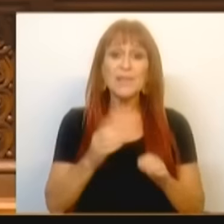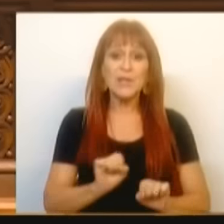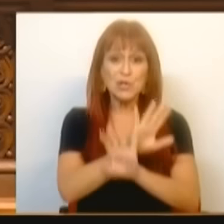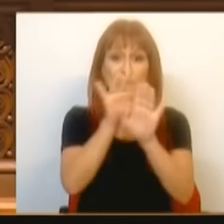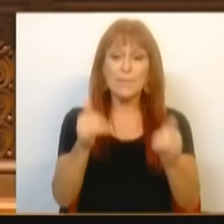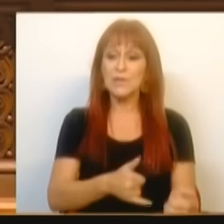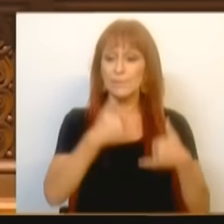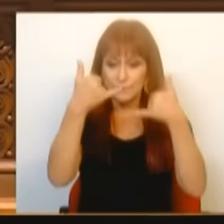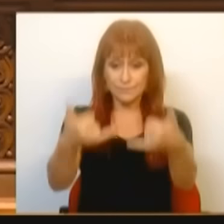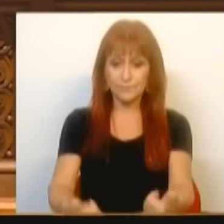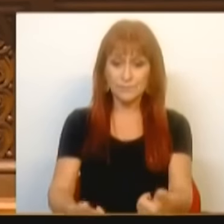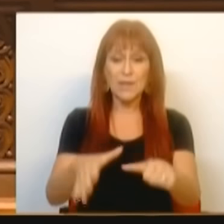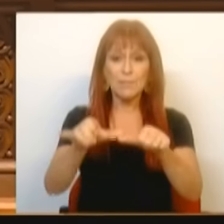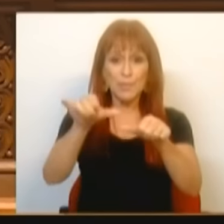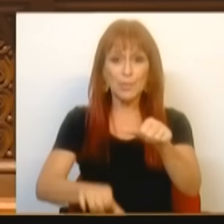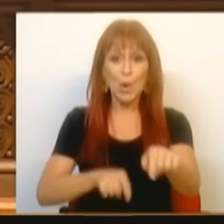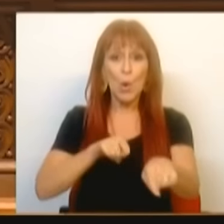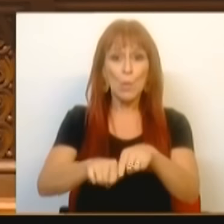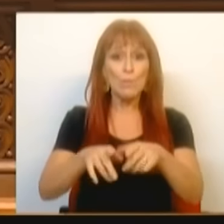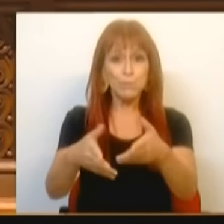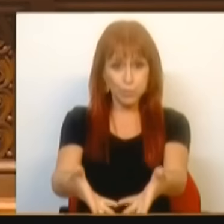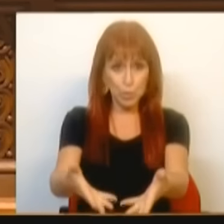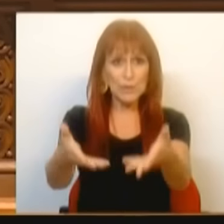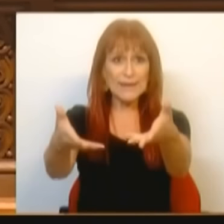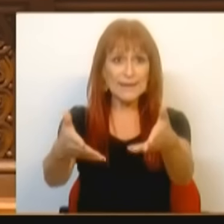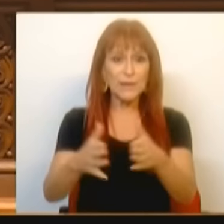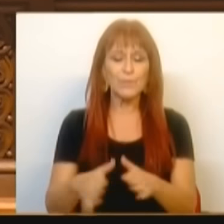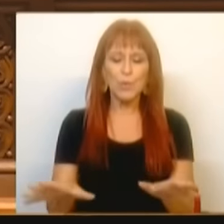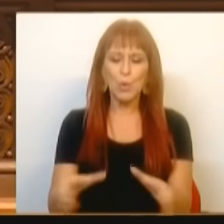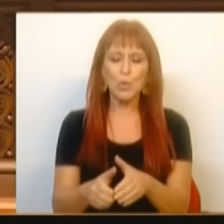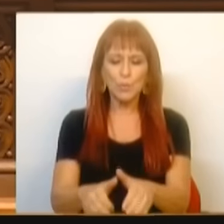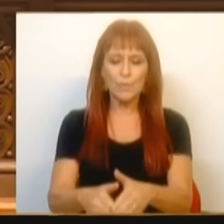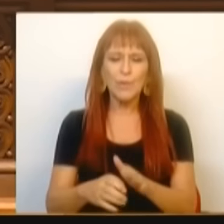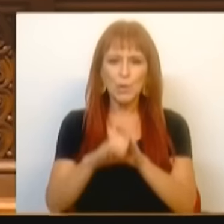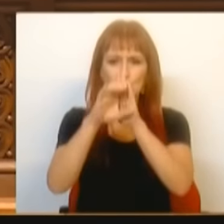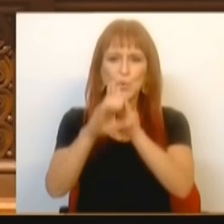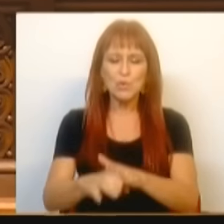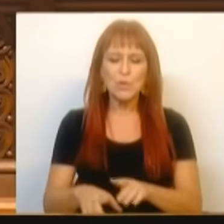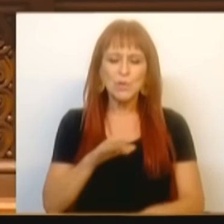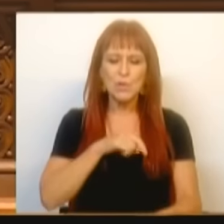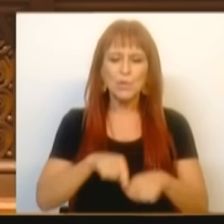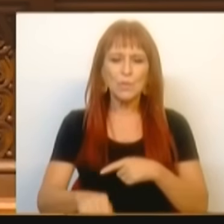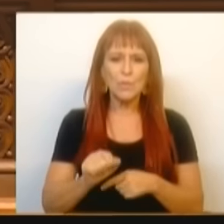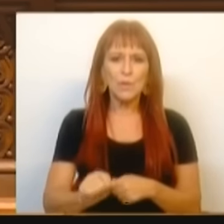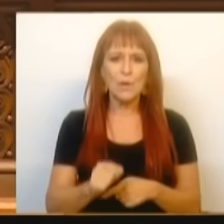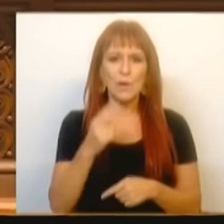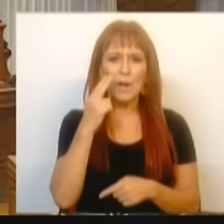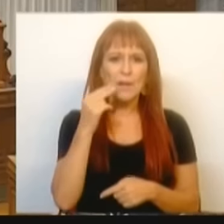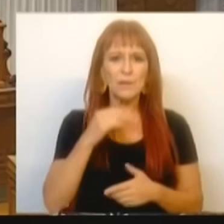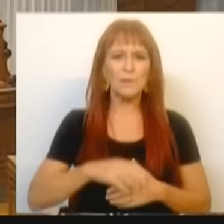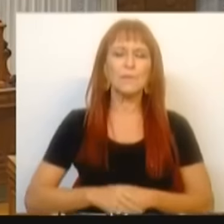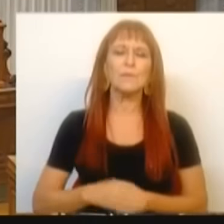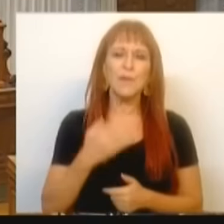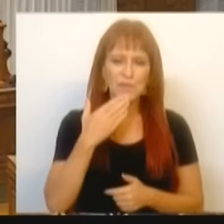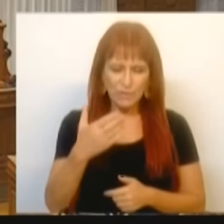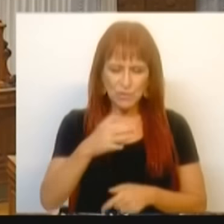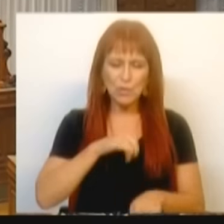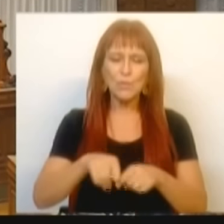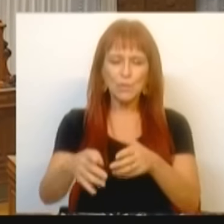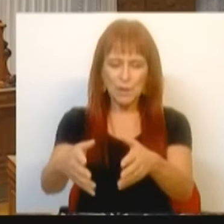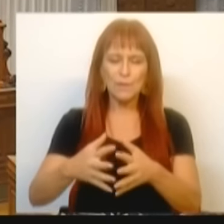A próxima declaração política, pelo Grupo Parlamentar do Chega, tem a palavra o Sr. Deputado André Ventura. Se faz favor, Sr. Deputado.